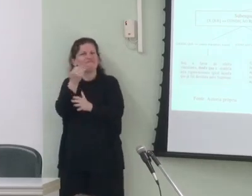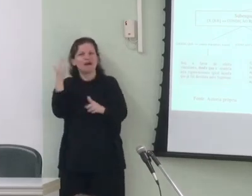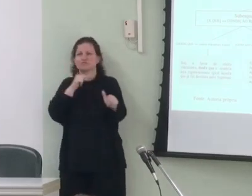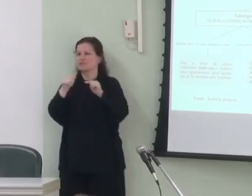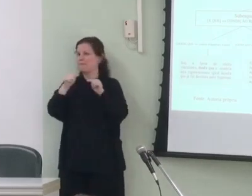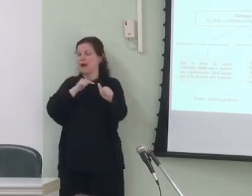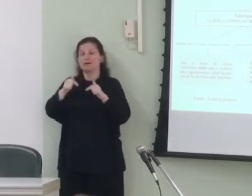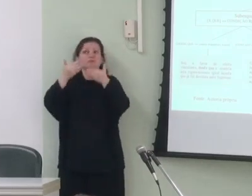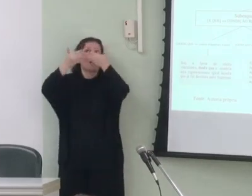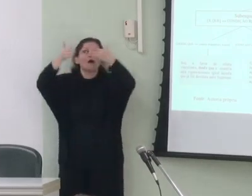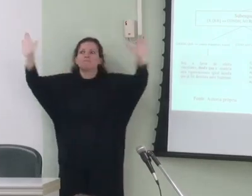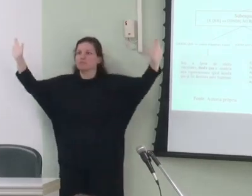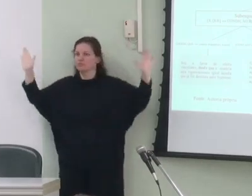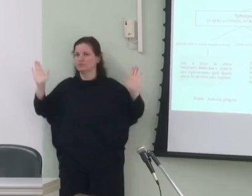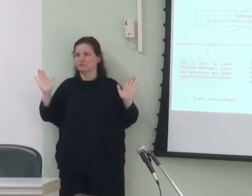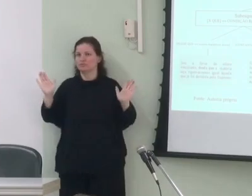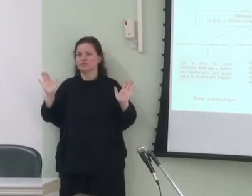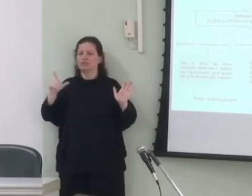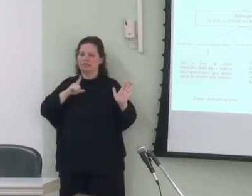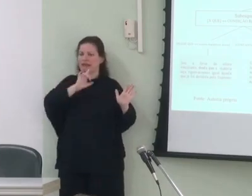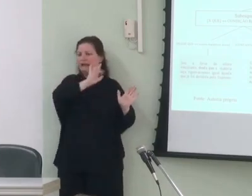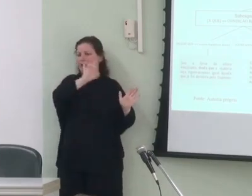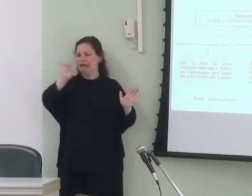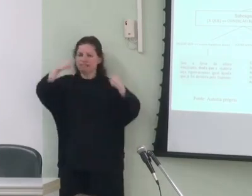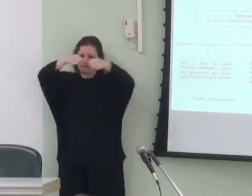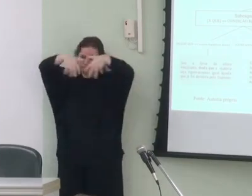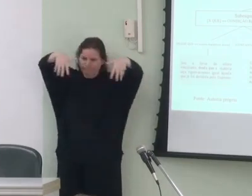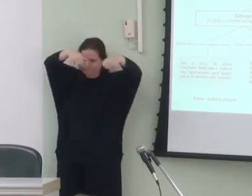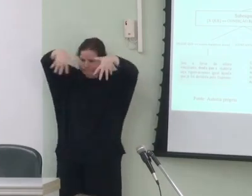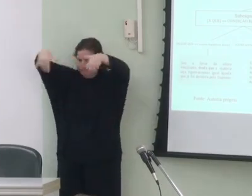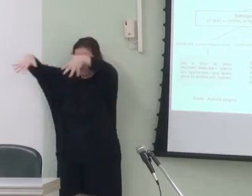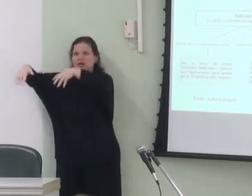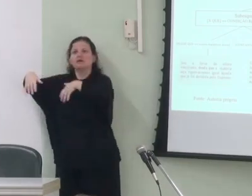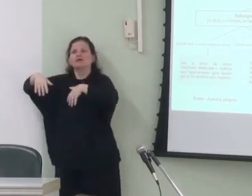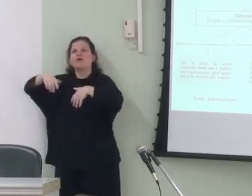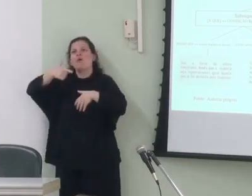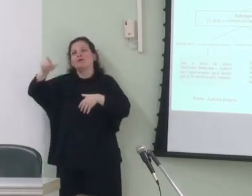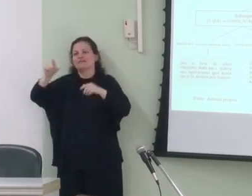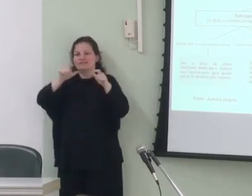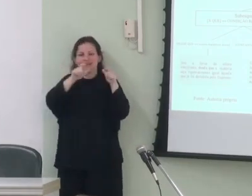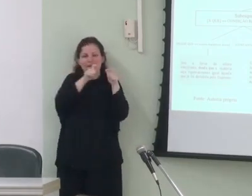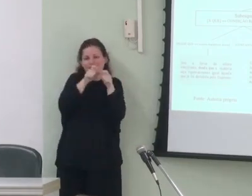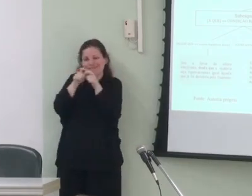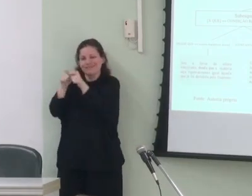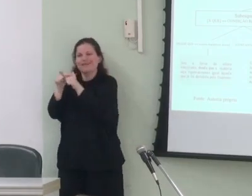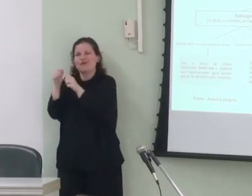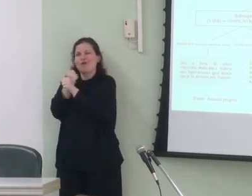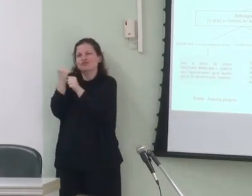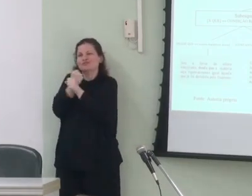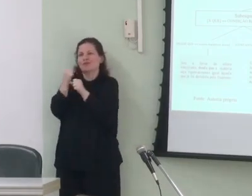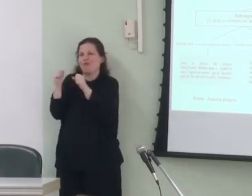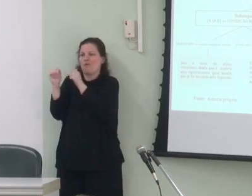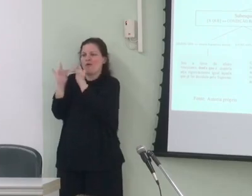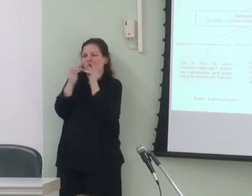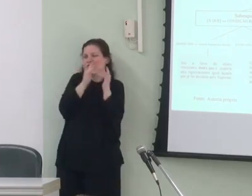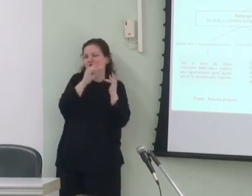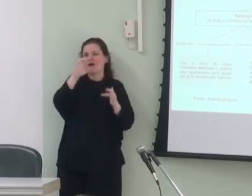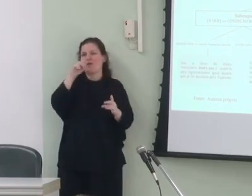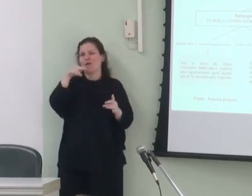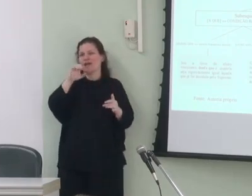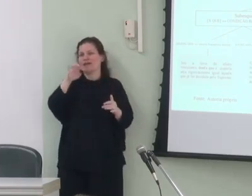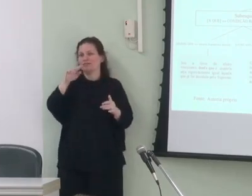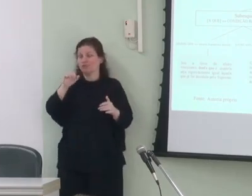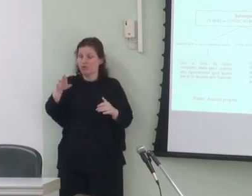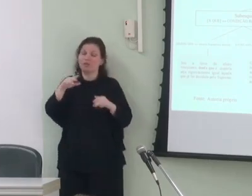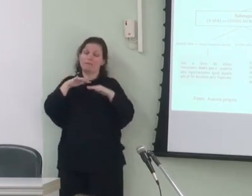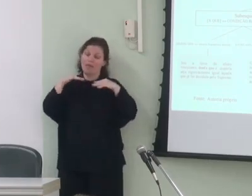bem mais amplos e abriga em cada subesquema desses outras micro construções conectoras além disso a rede é